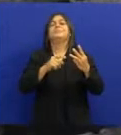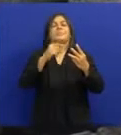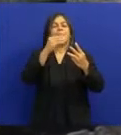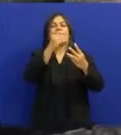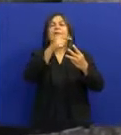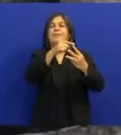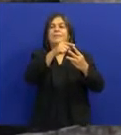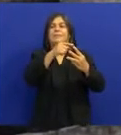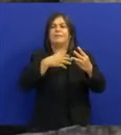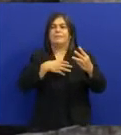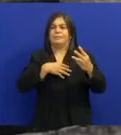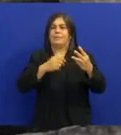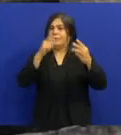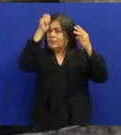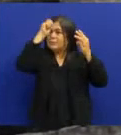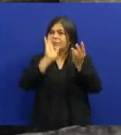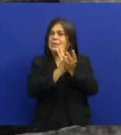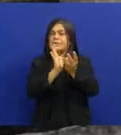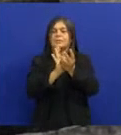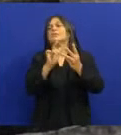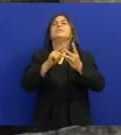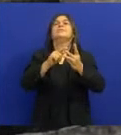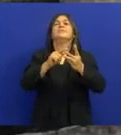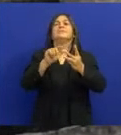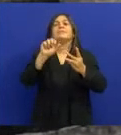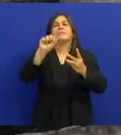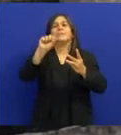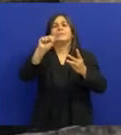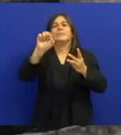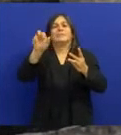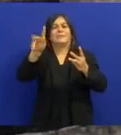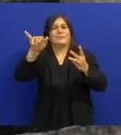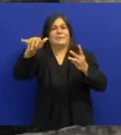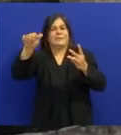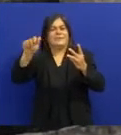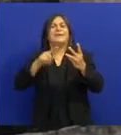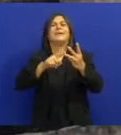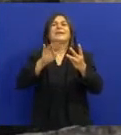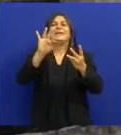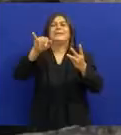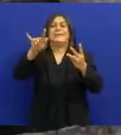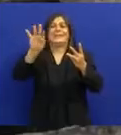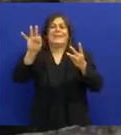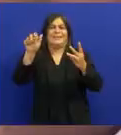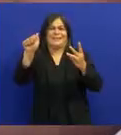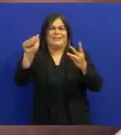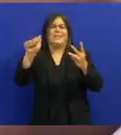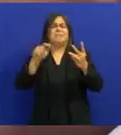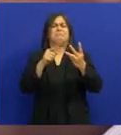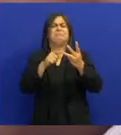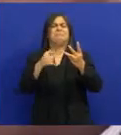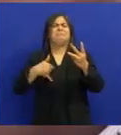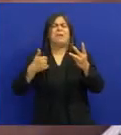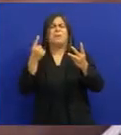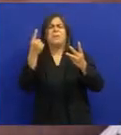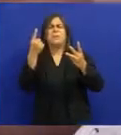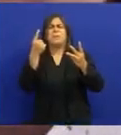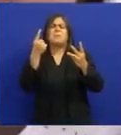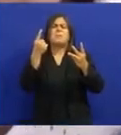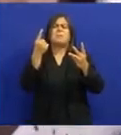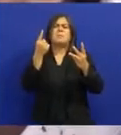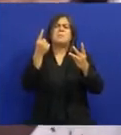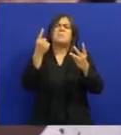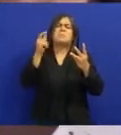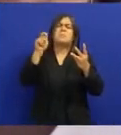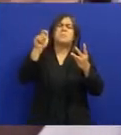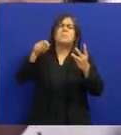Na sequência Que era Severina A Briba E Tinda Com um ano e meio Mais ou menos Ela